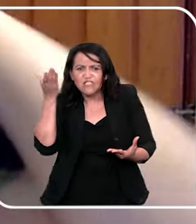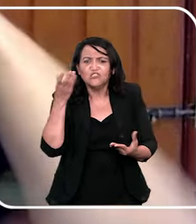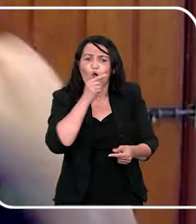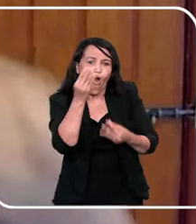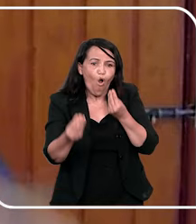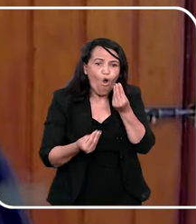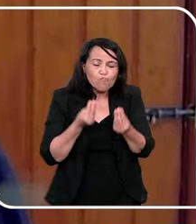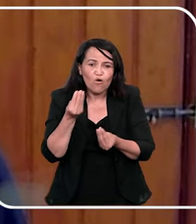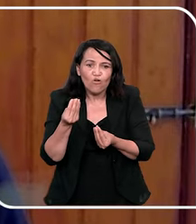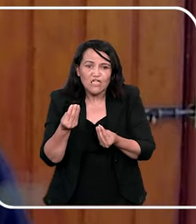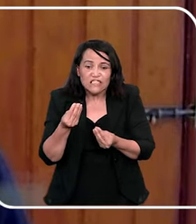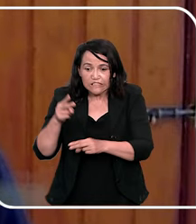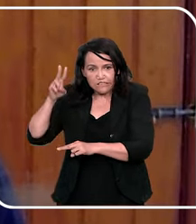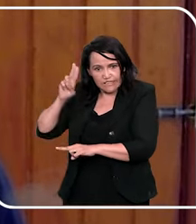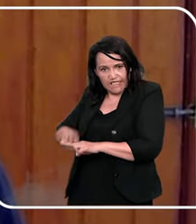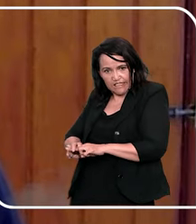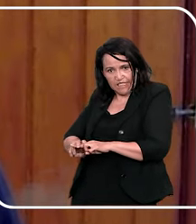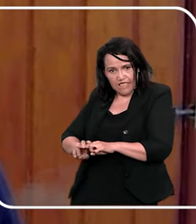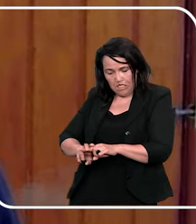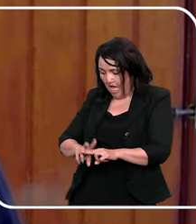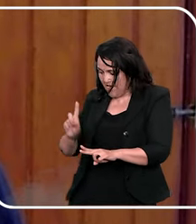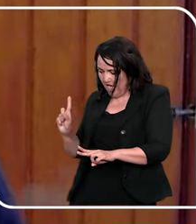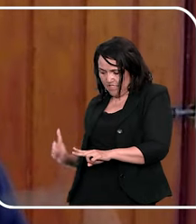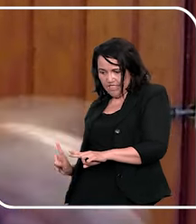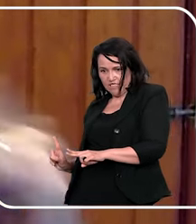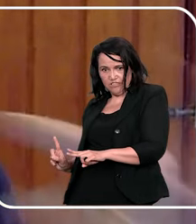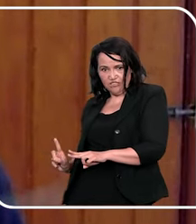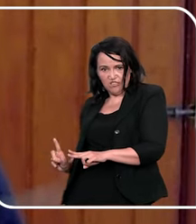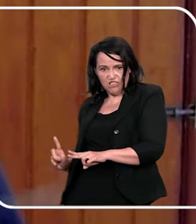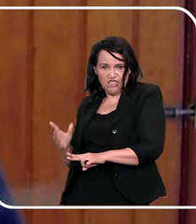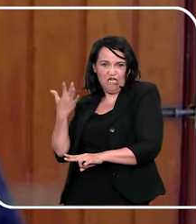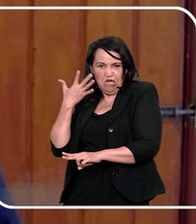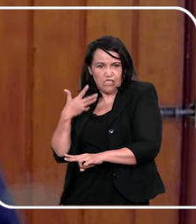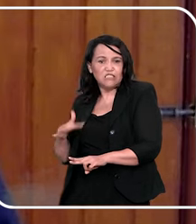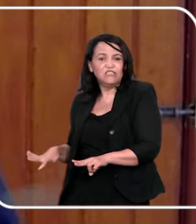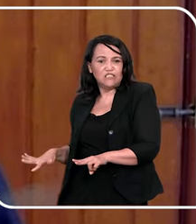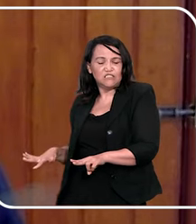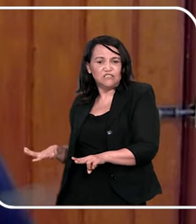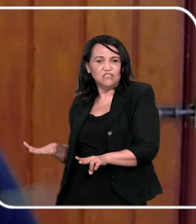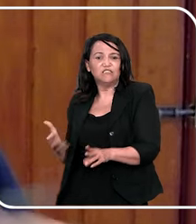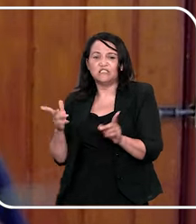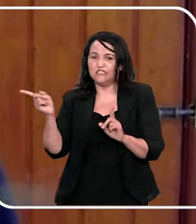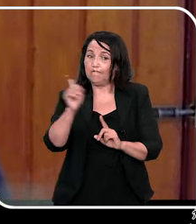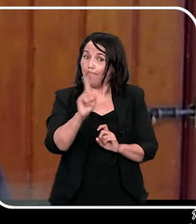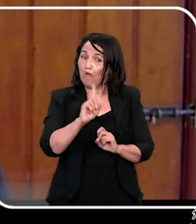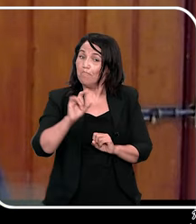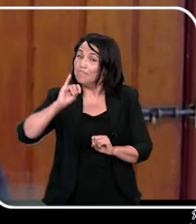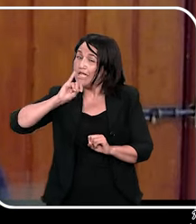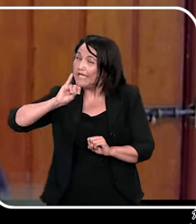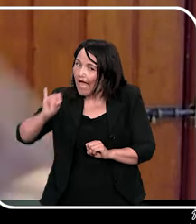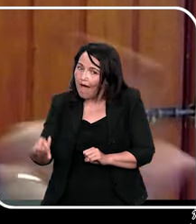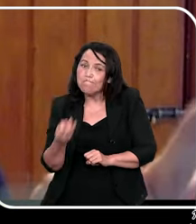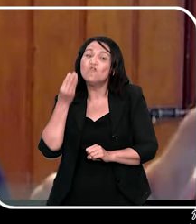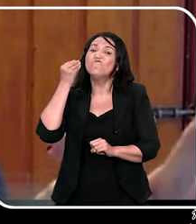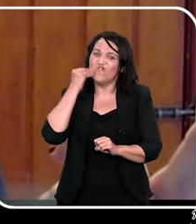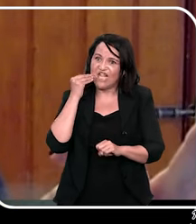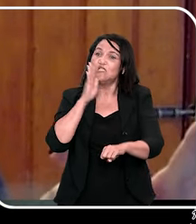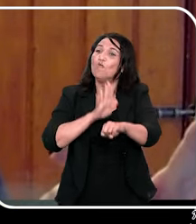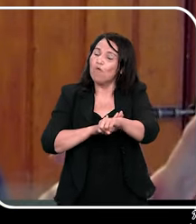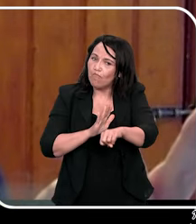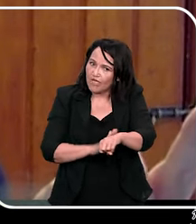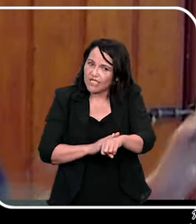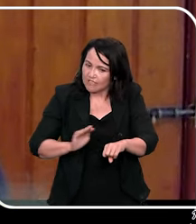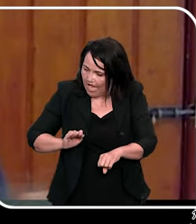decidir, vai para o banco de trás, eu vou atrás para brincando com as crianças, porque se ele for no banco de trás, ele aproveita aquele